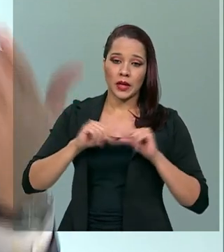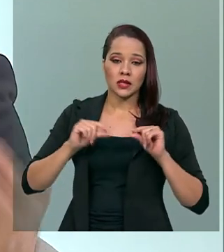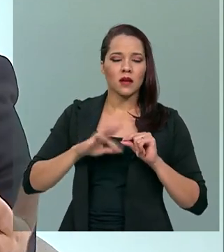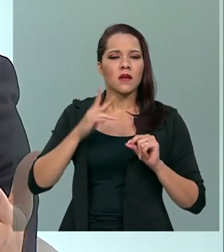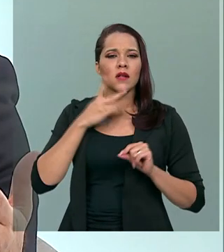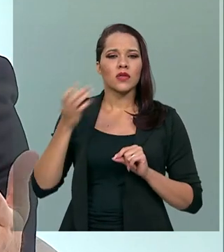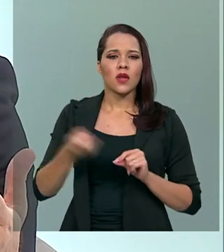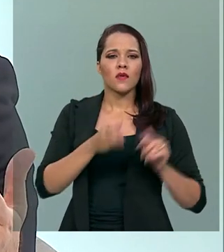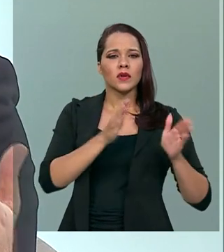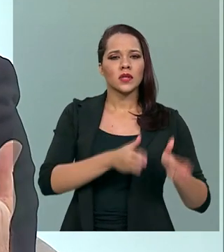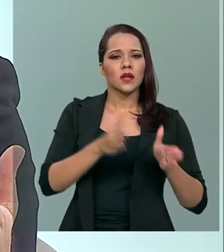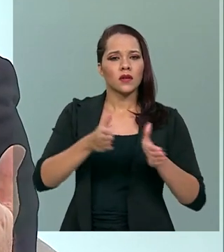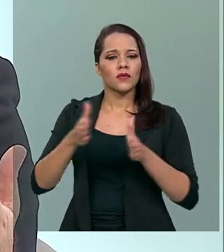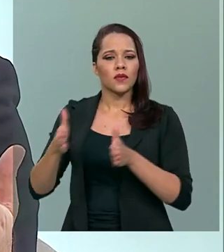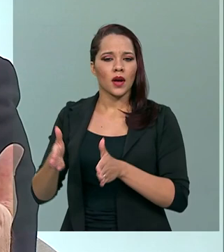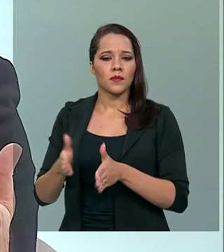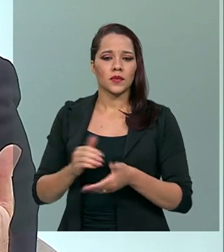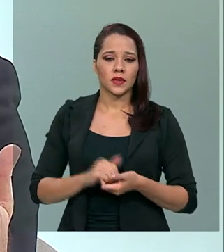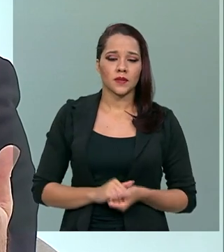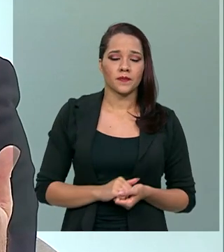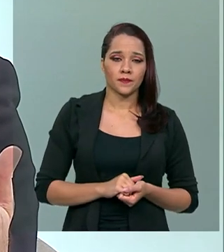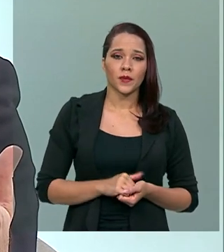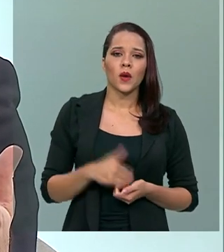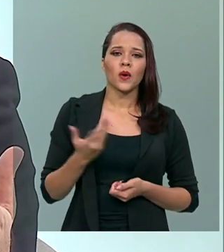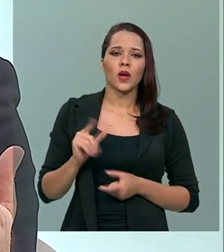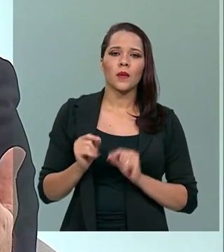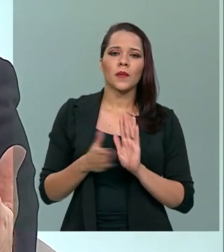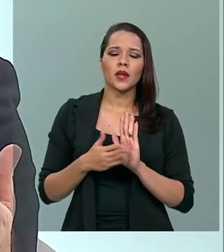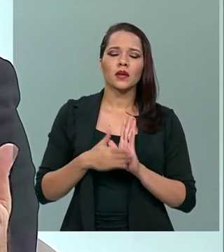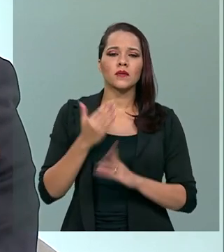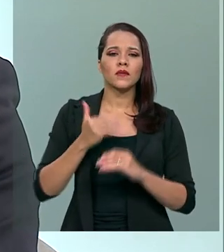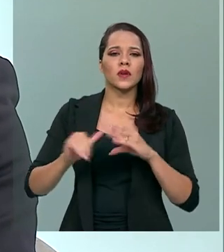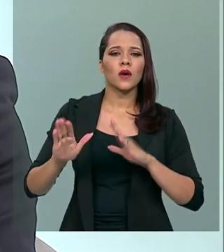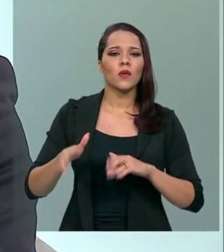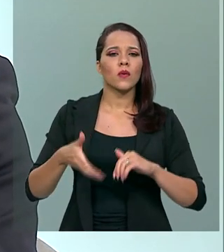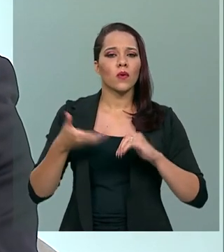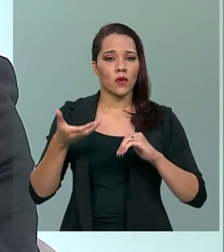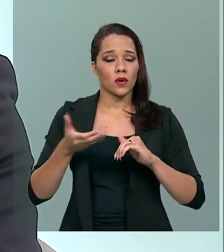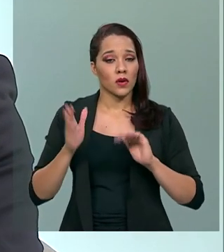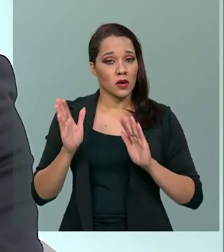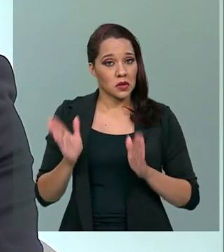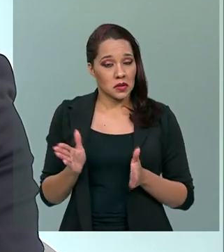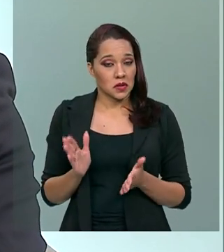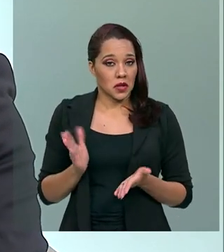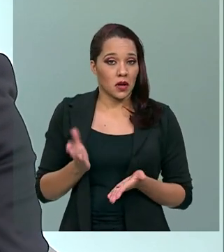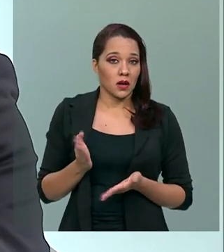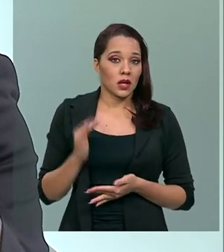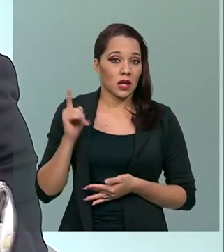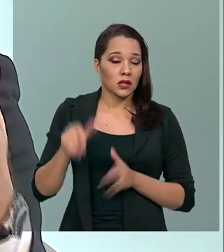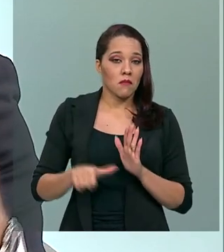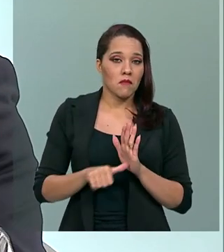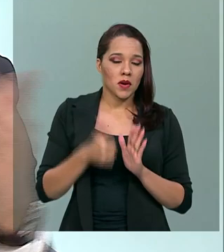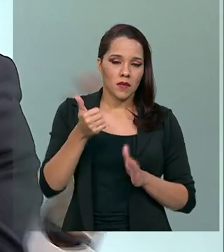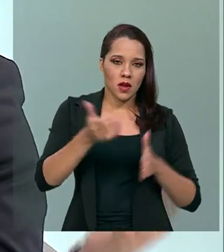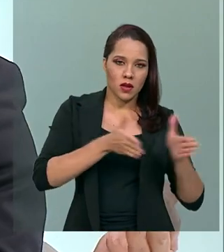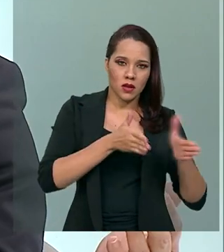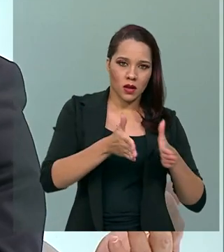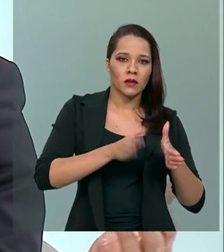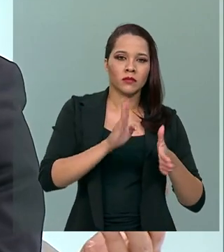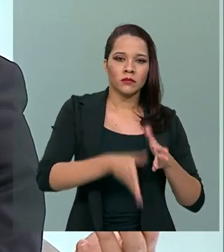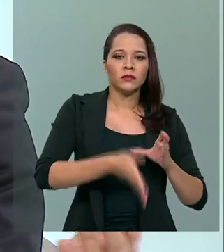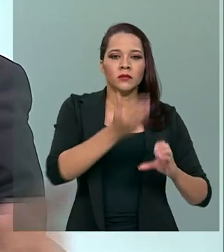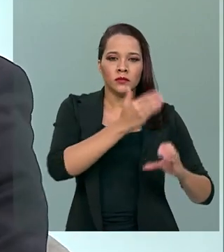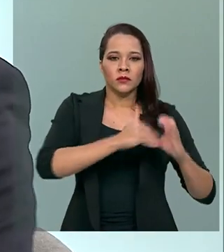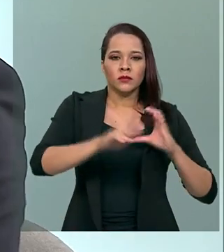etapas da reforma tributária que o governo federal pretende enviar ao Congresso Nacional, já que essa primeira etapa foi